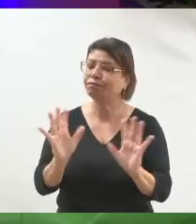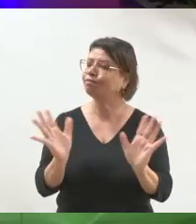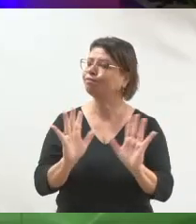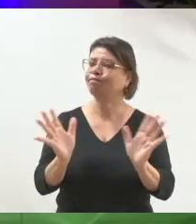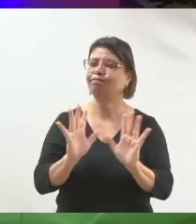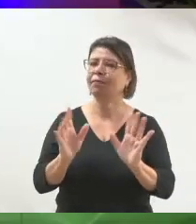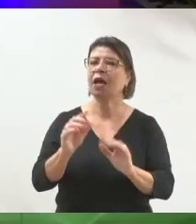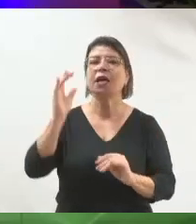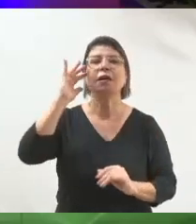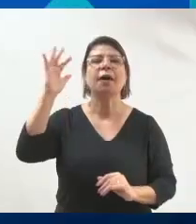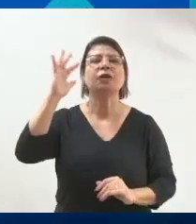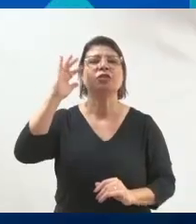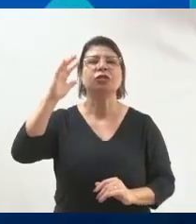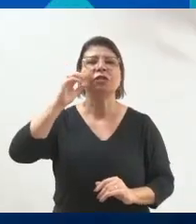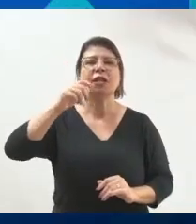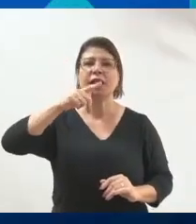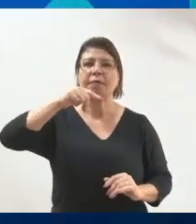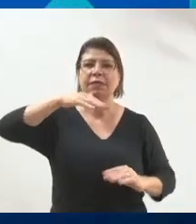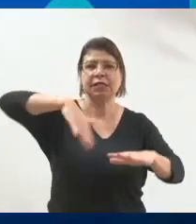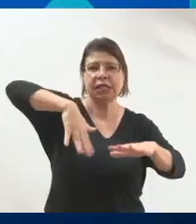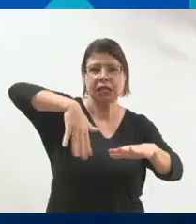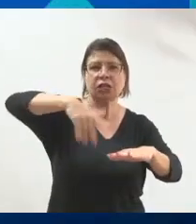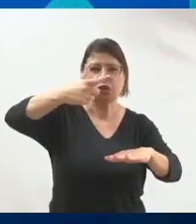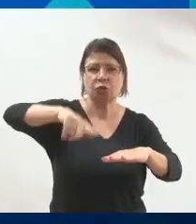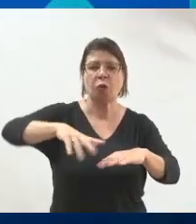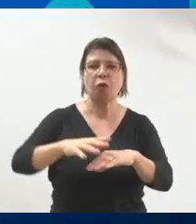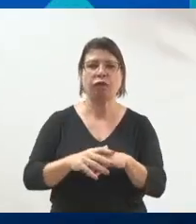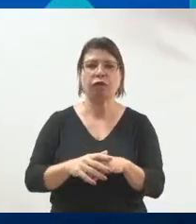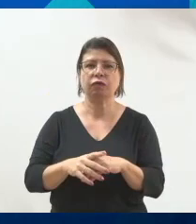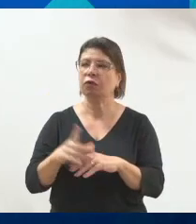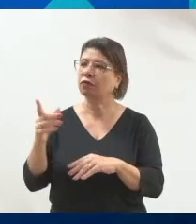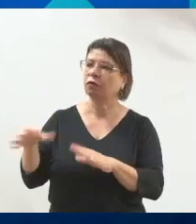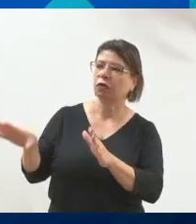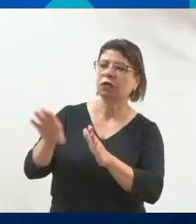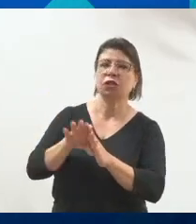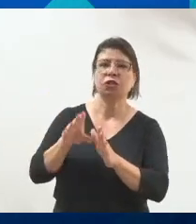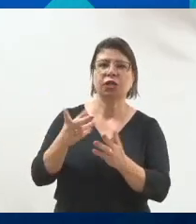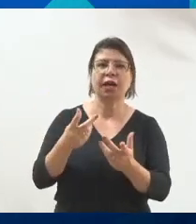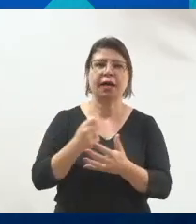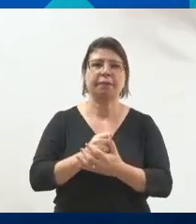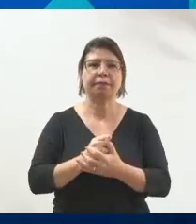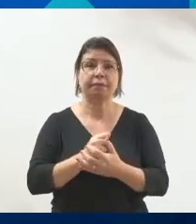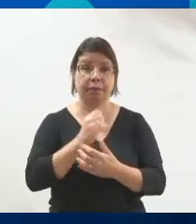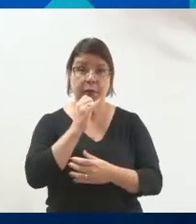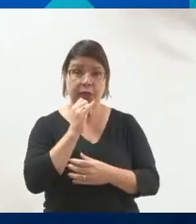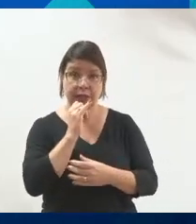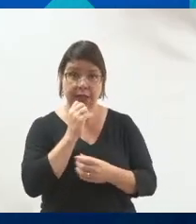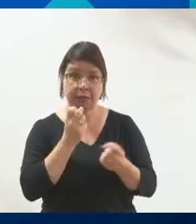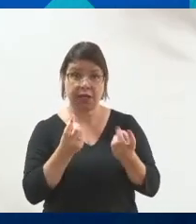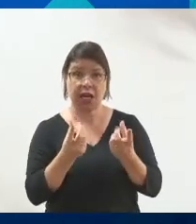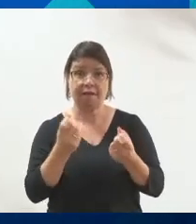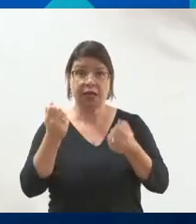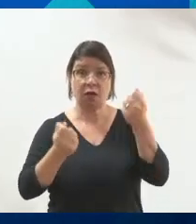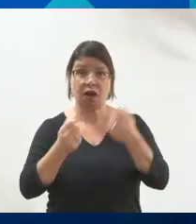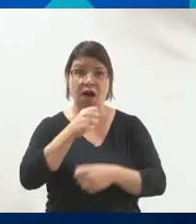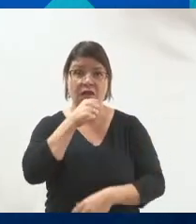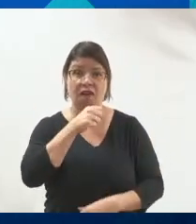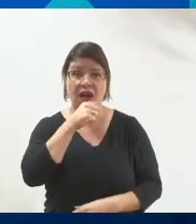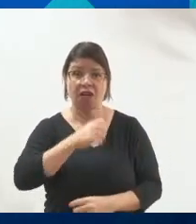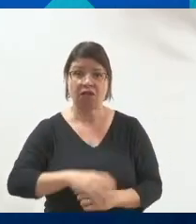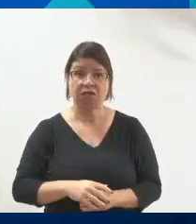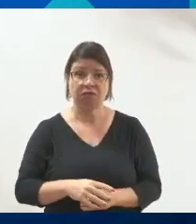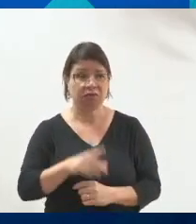piscina do clube, por exemplo, oferecendo uma parati velha para vender. Ninguém vai te ouvir também.